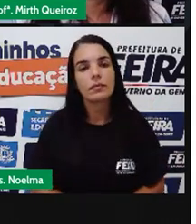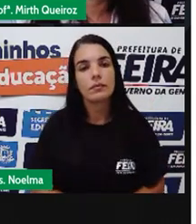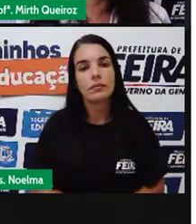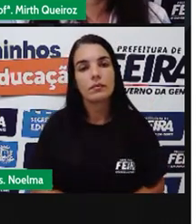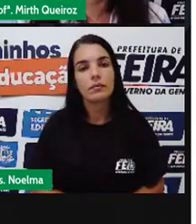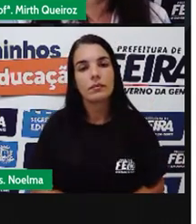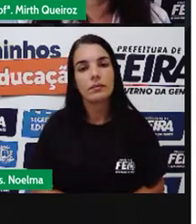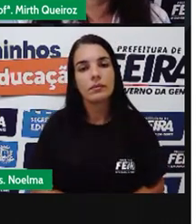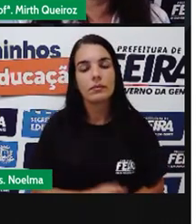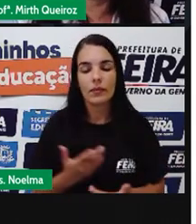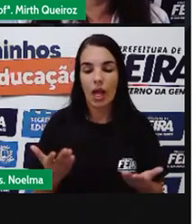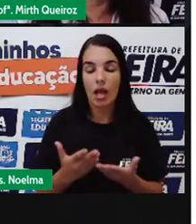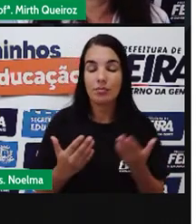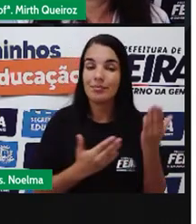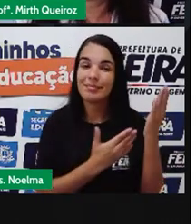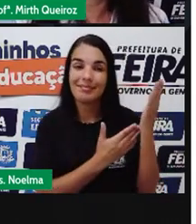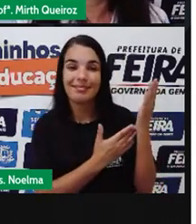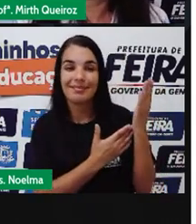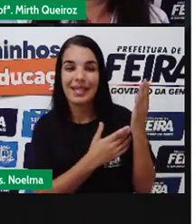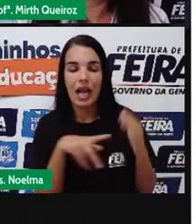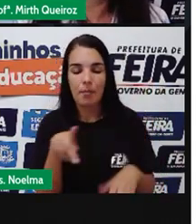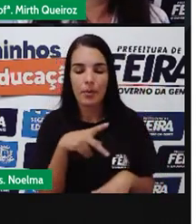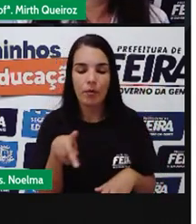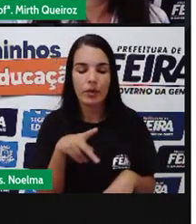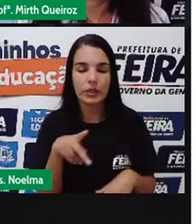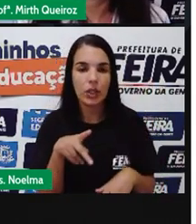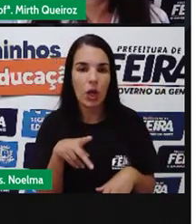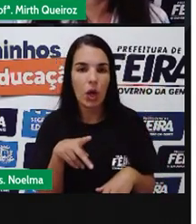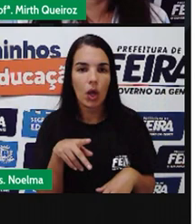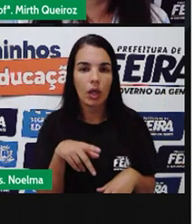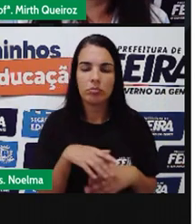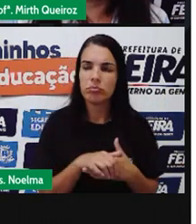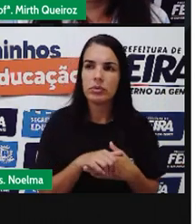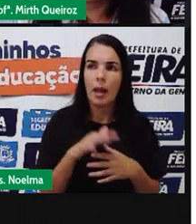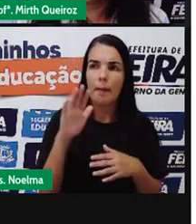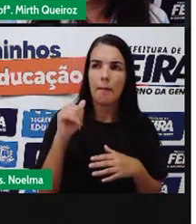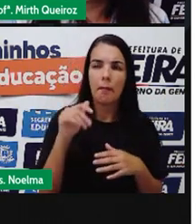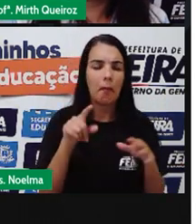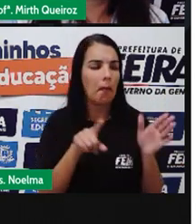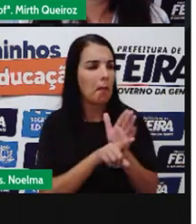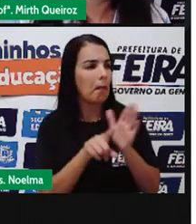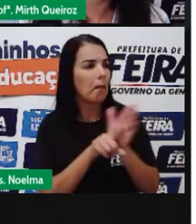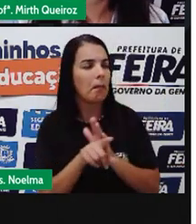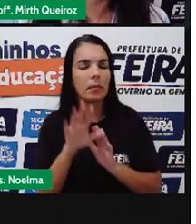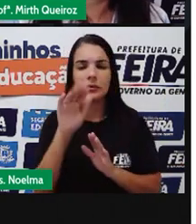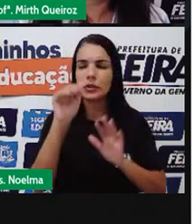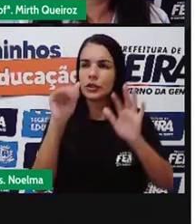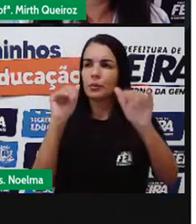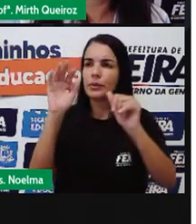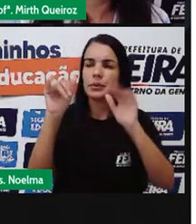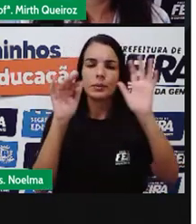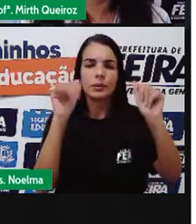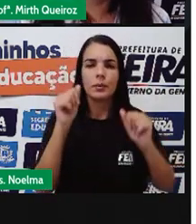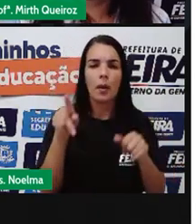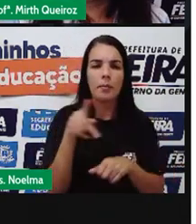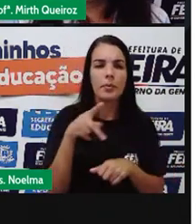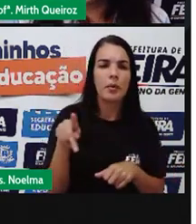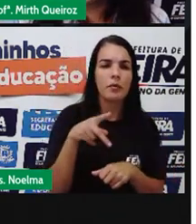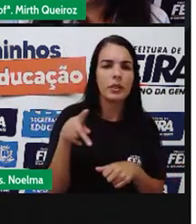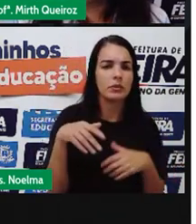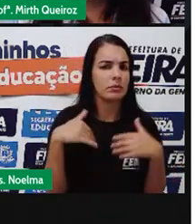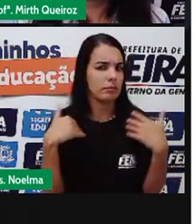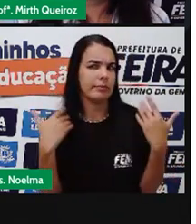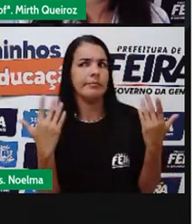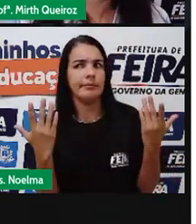Professor Chiquinho Ausente Professora Marluce Ausente Professor